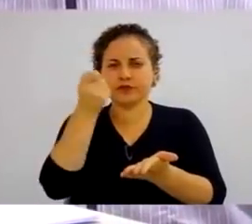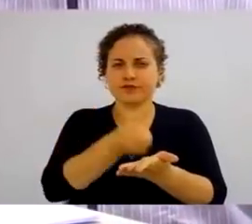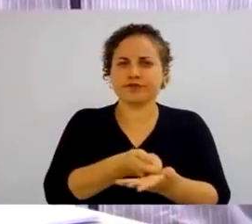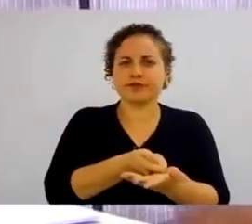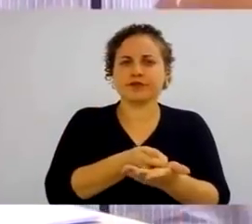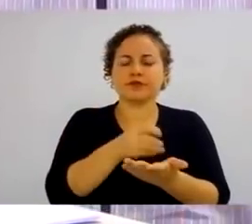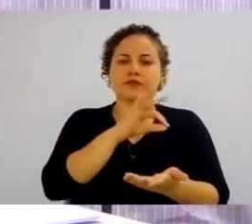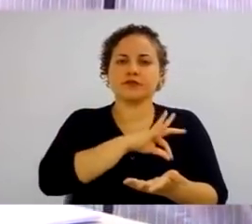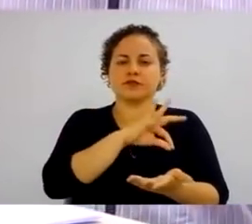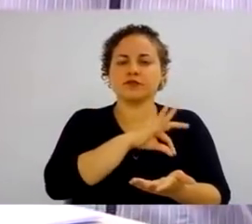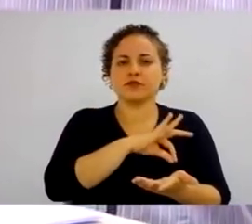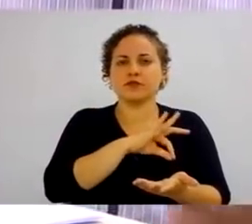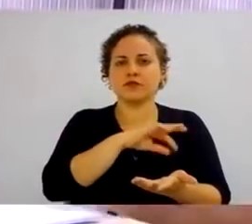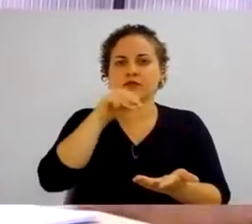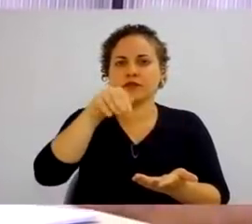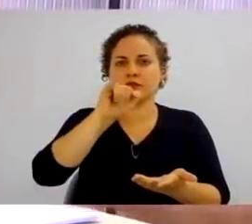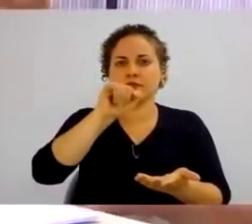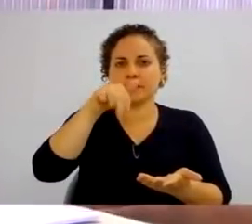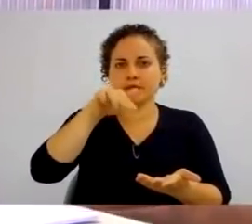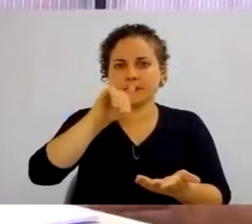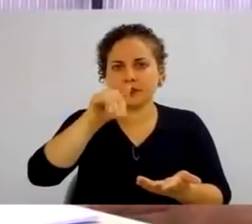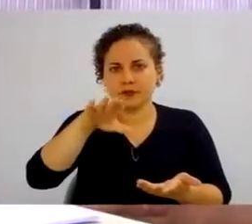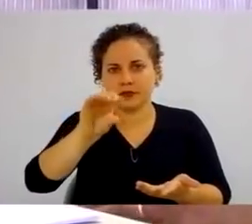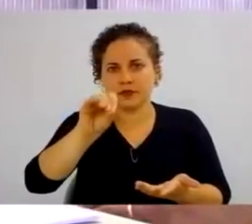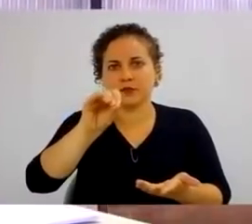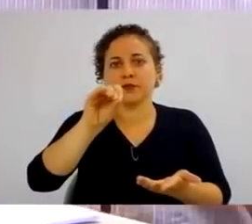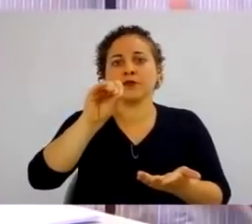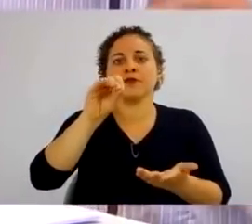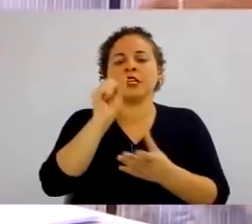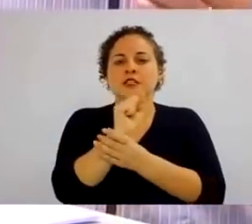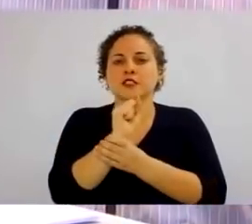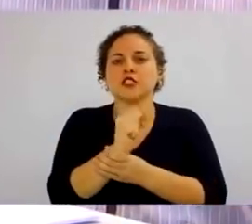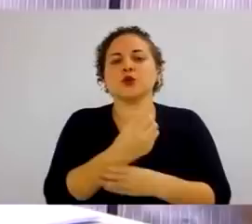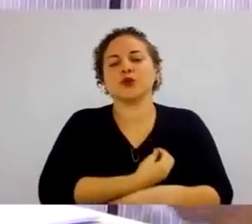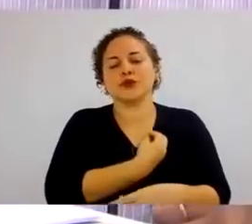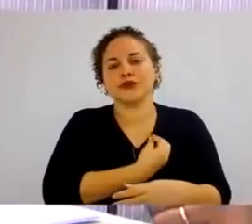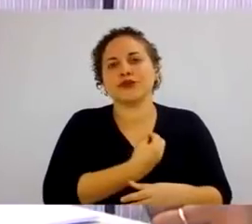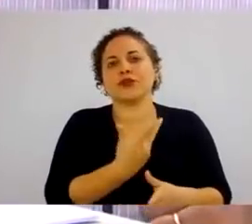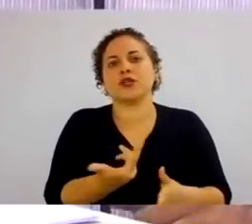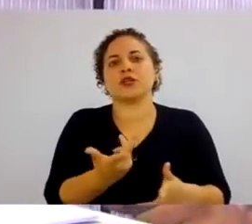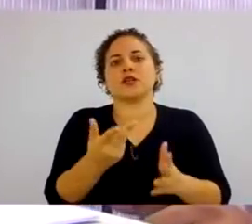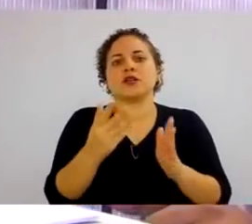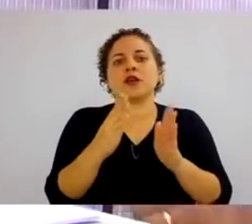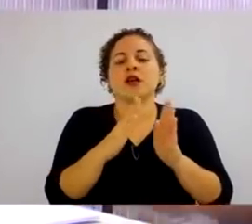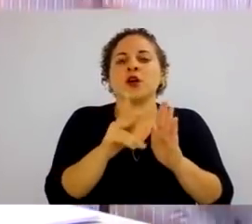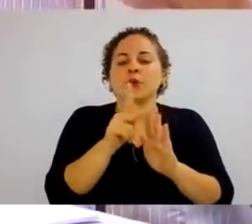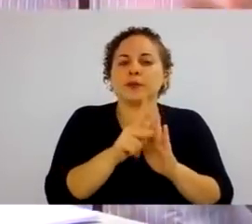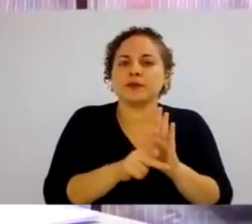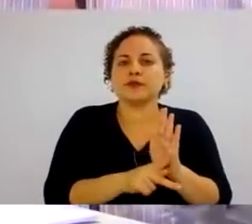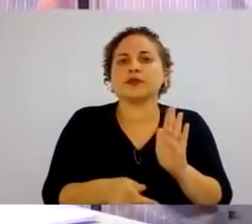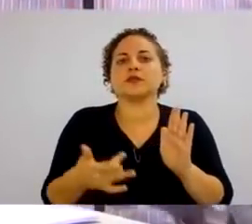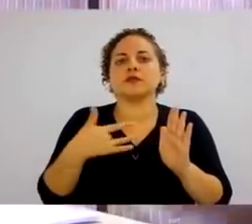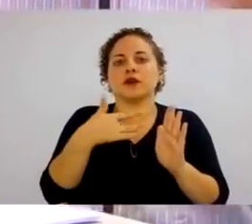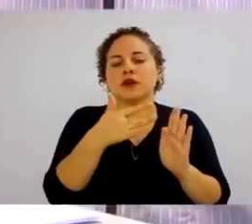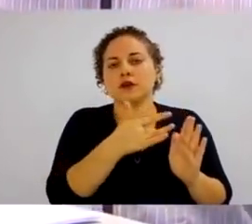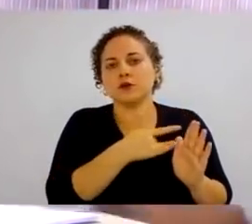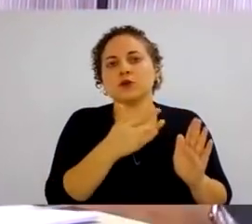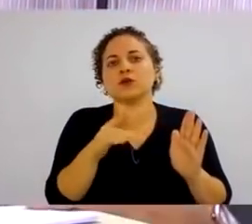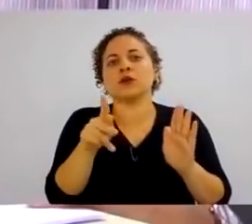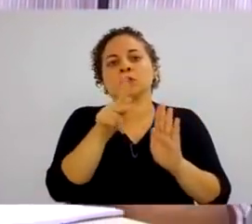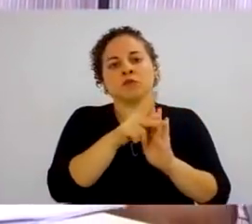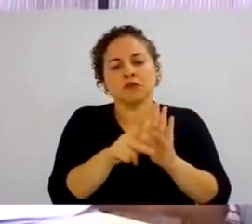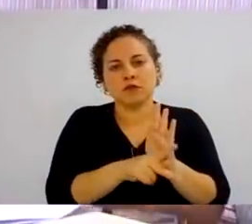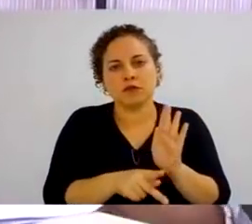pra ele um salário mínimo? E além do salário mínimo, você vai dar pra ele seguro de vida, um plano de saúde, um plano odontológico. Tudo isso